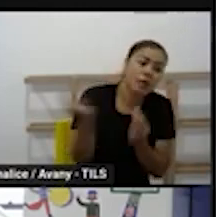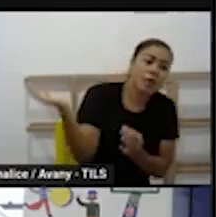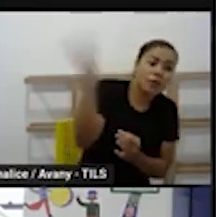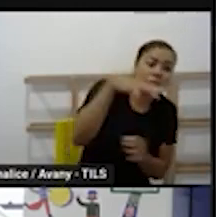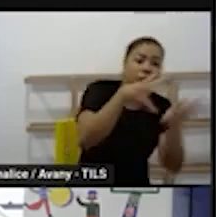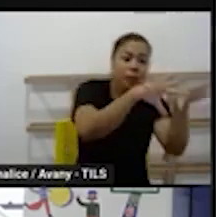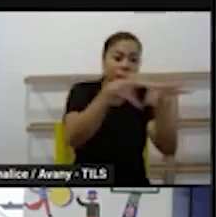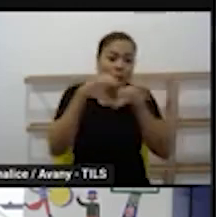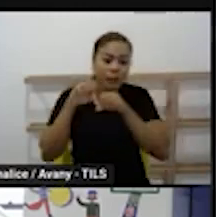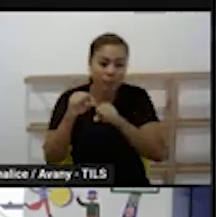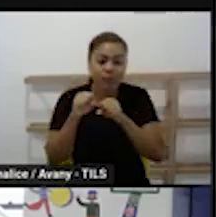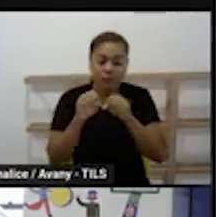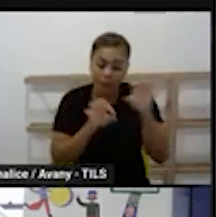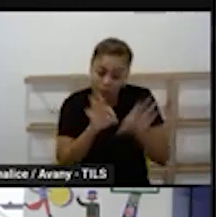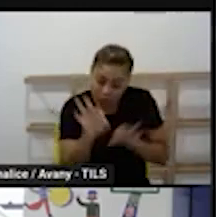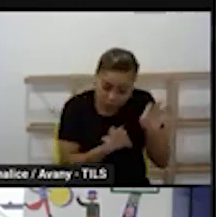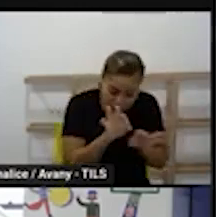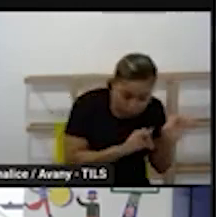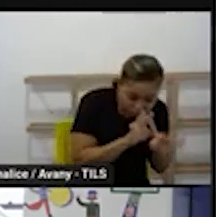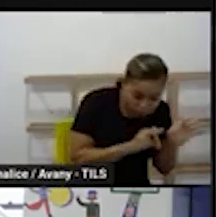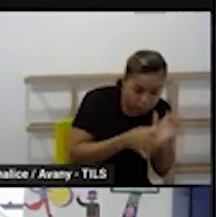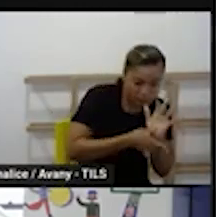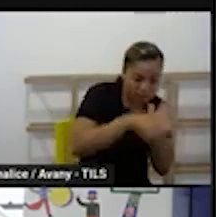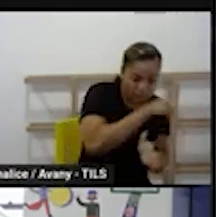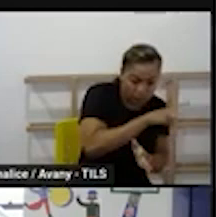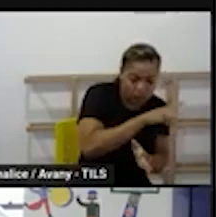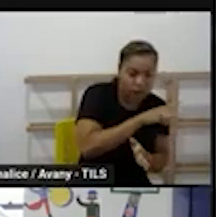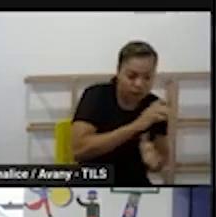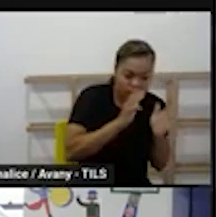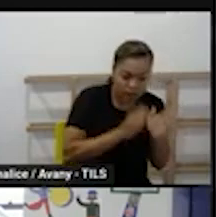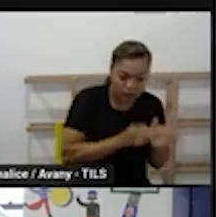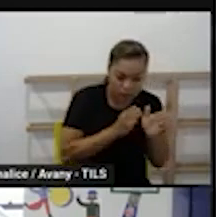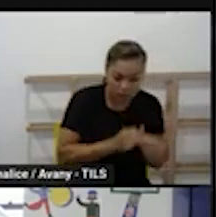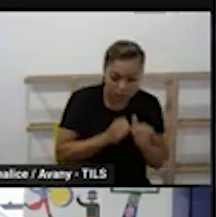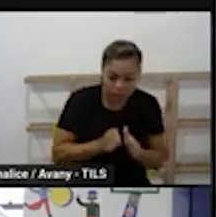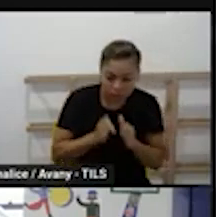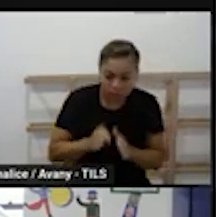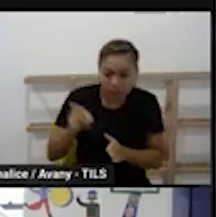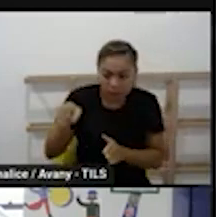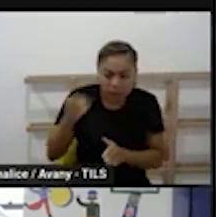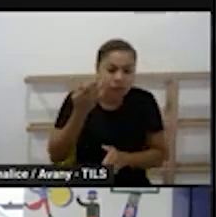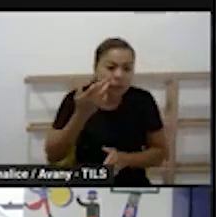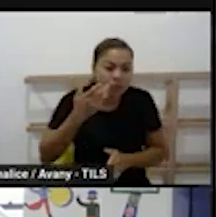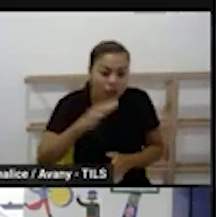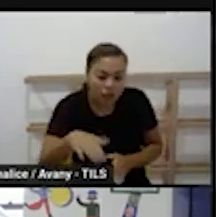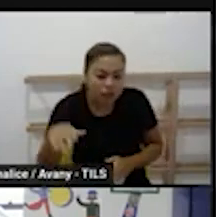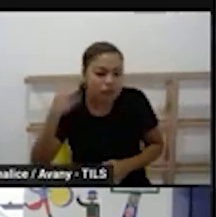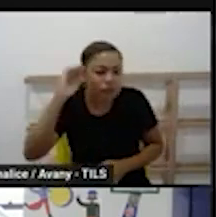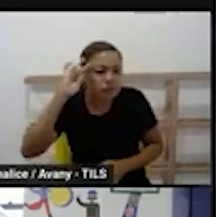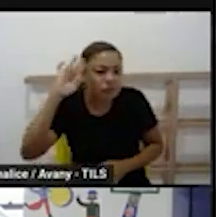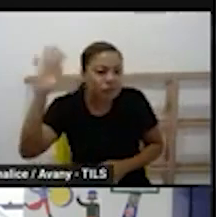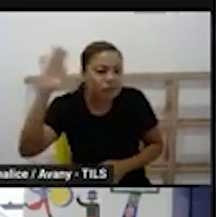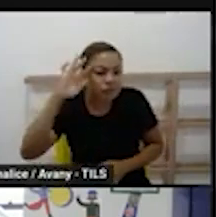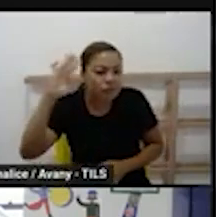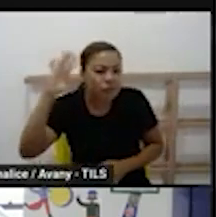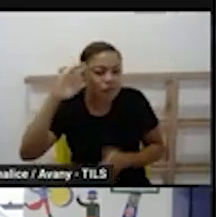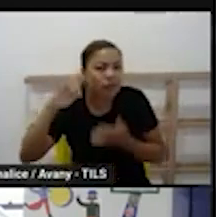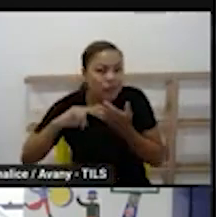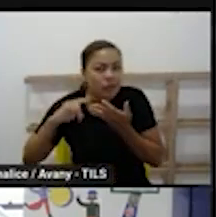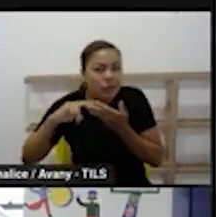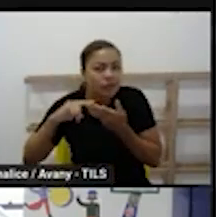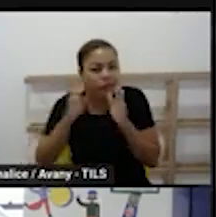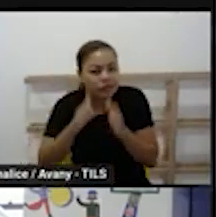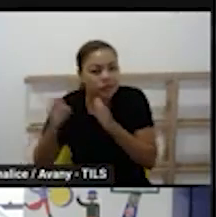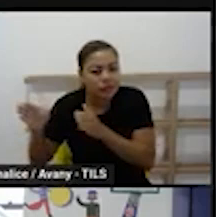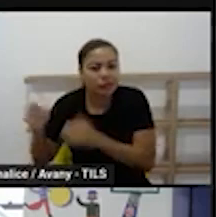planeja se organiza pensando naqueles tempos que ela está visualizando além a utilização de cartazes